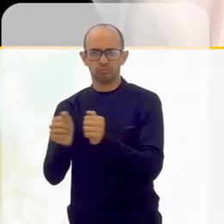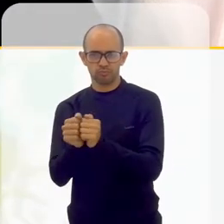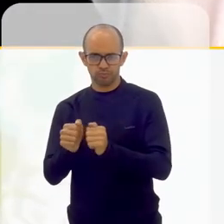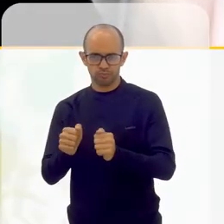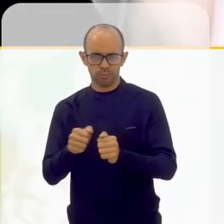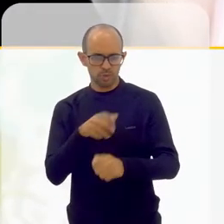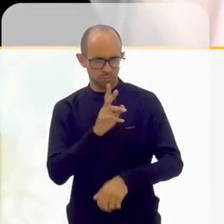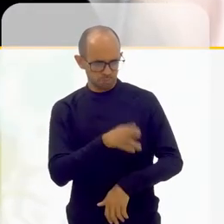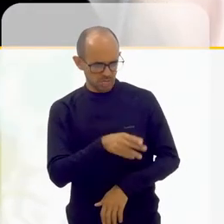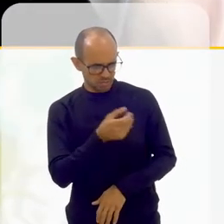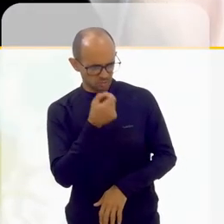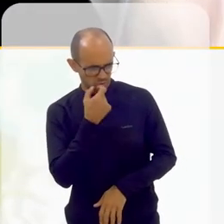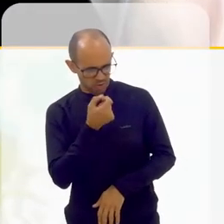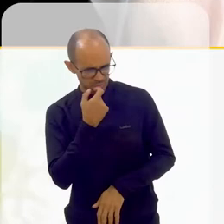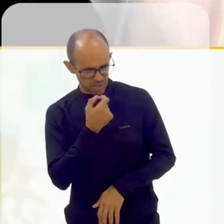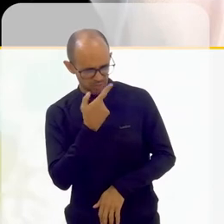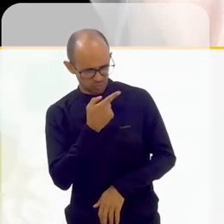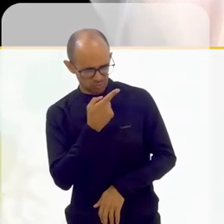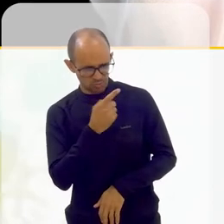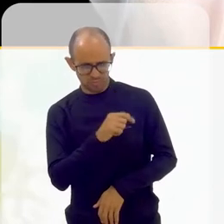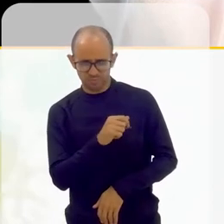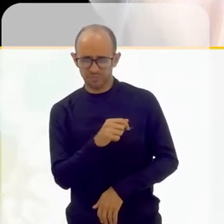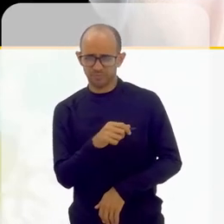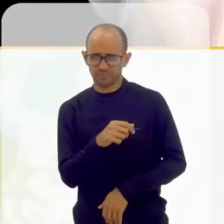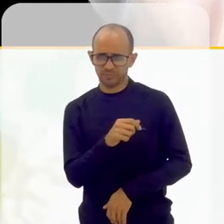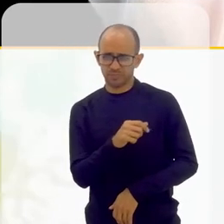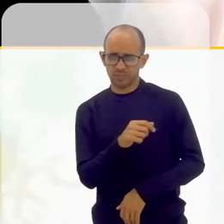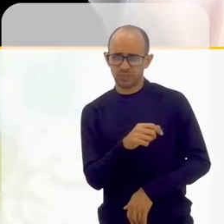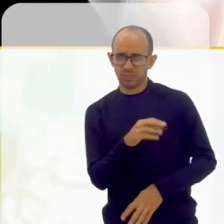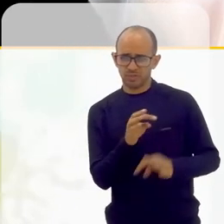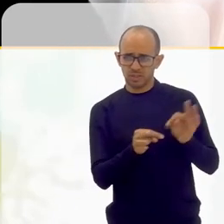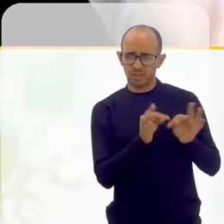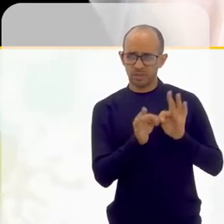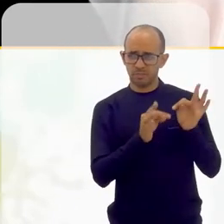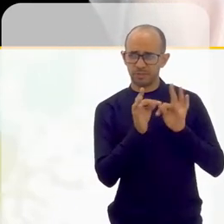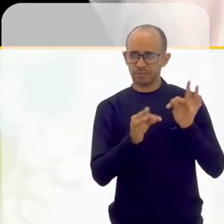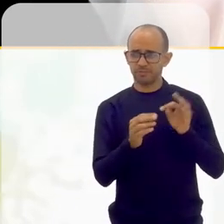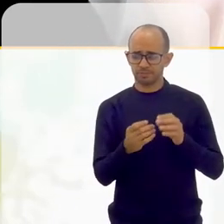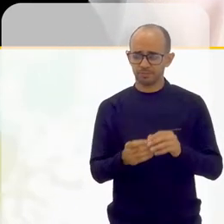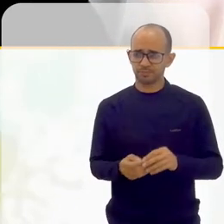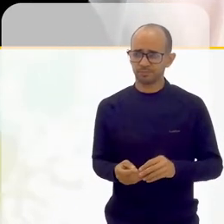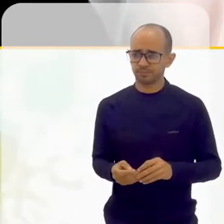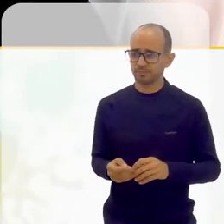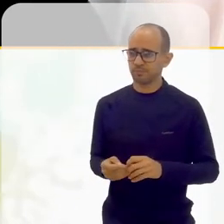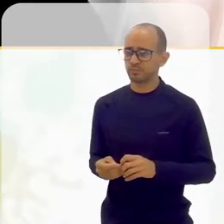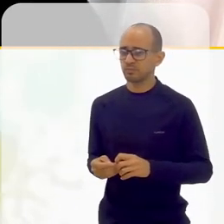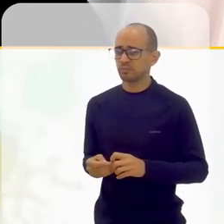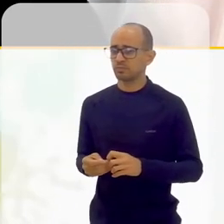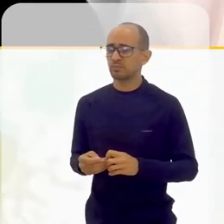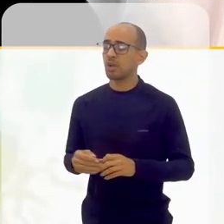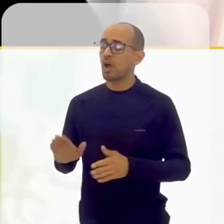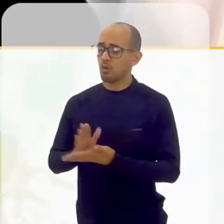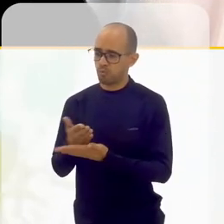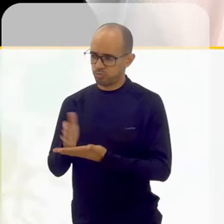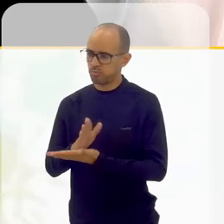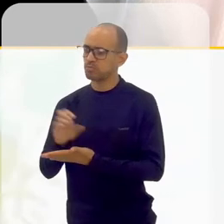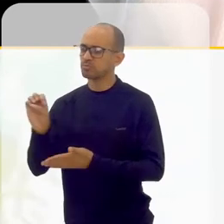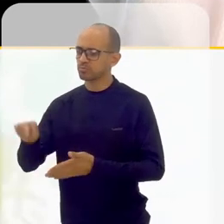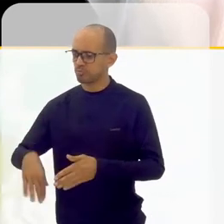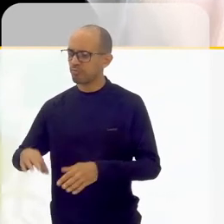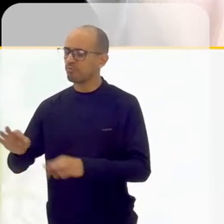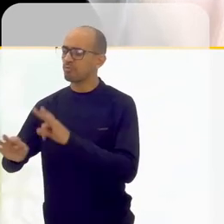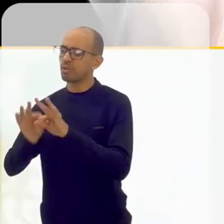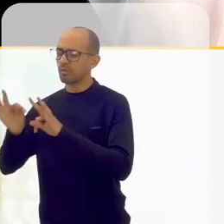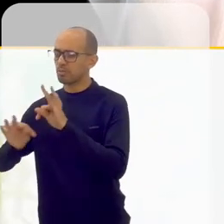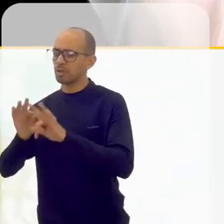fazer... Mesmo medicadas nas aulas que elas estavam em tratamento? É, algumas sim, outras não. Mesmo